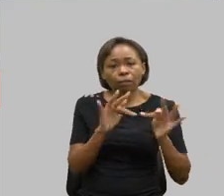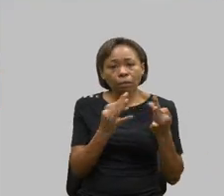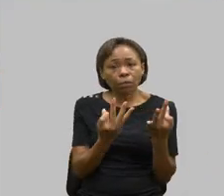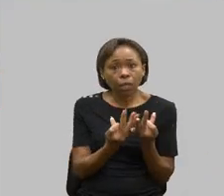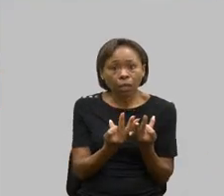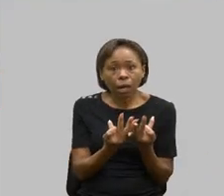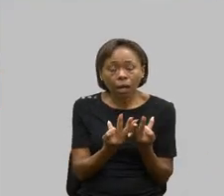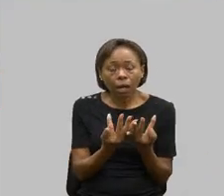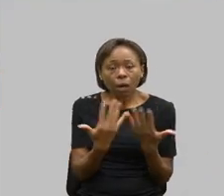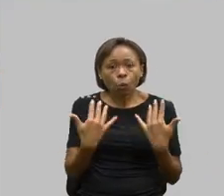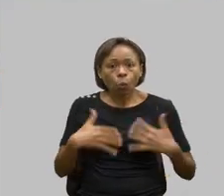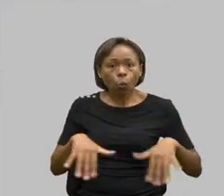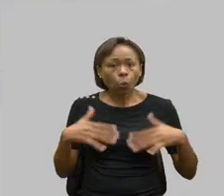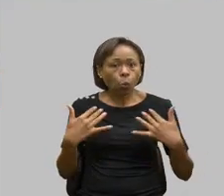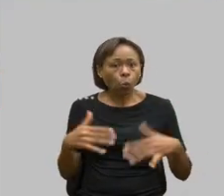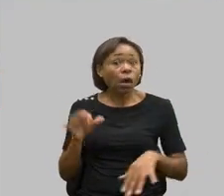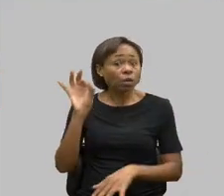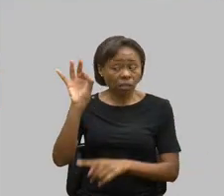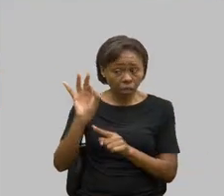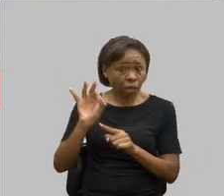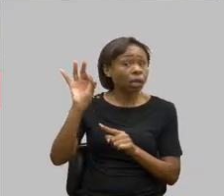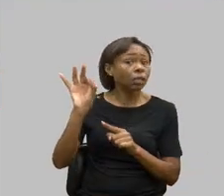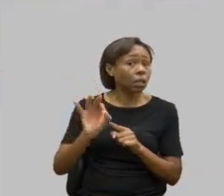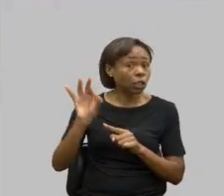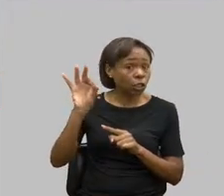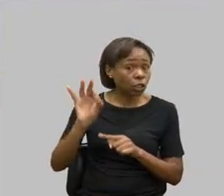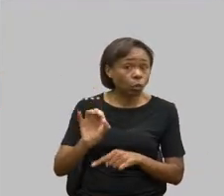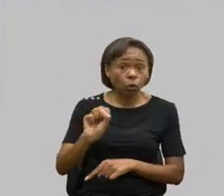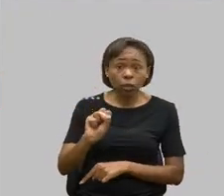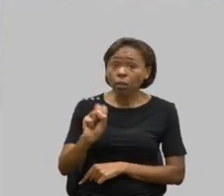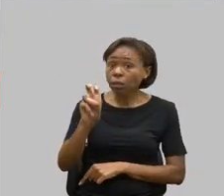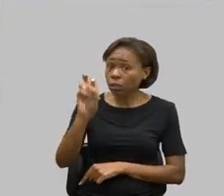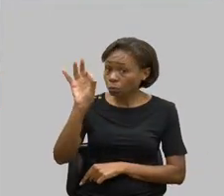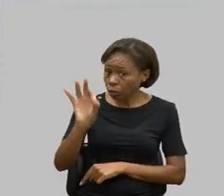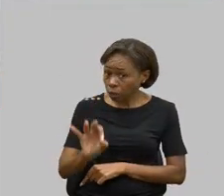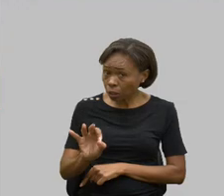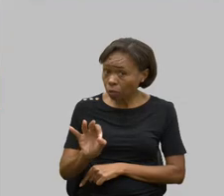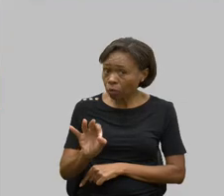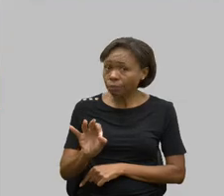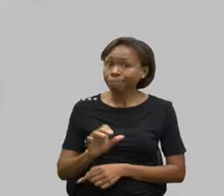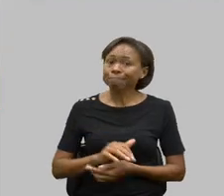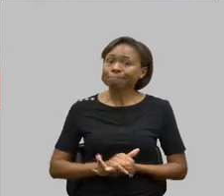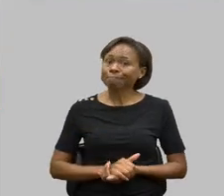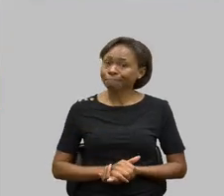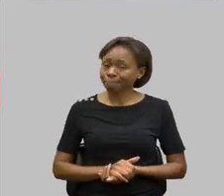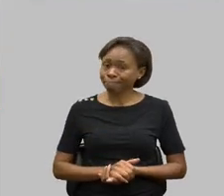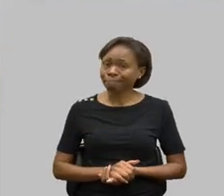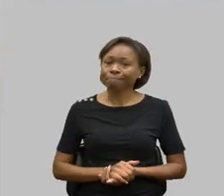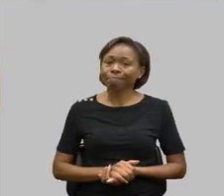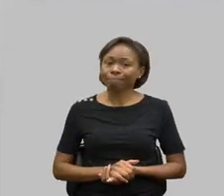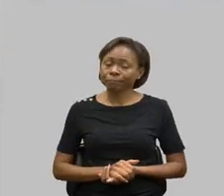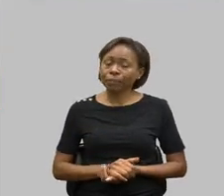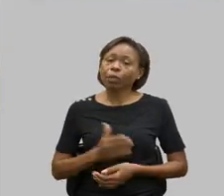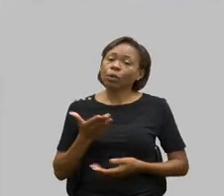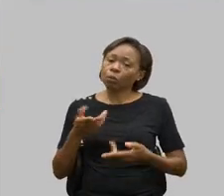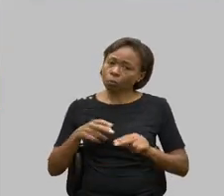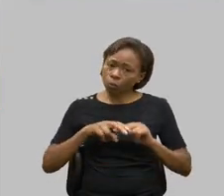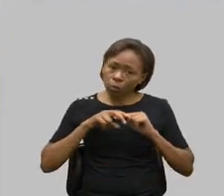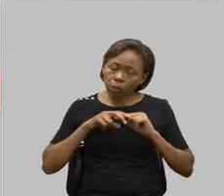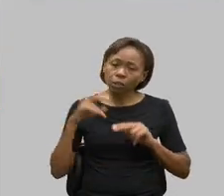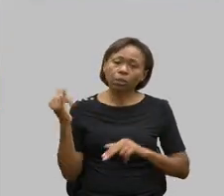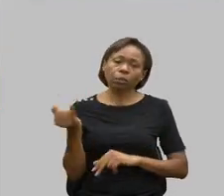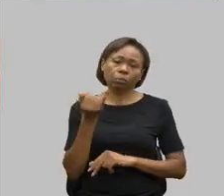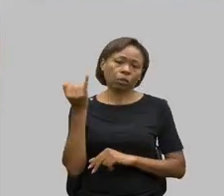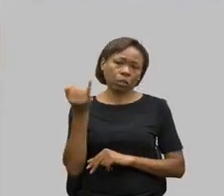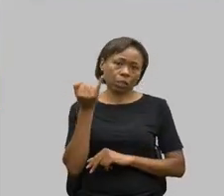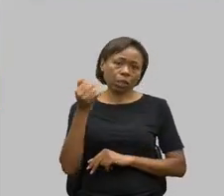E é estatístico, viu, gente? É um dado estatístico. Então, é muito importante que quando a gente no